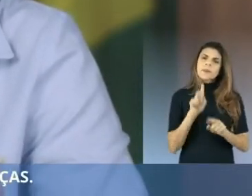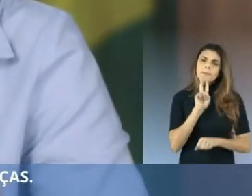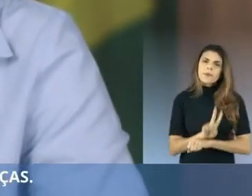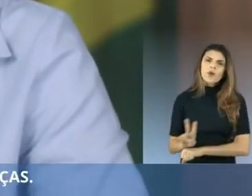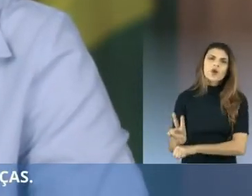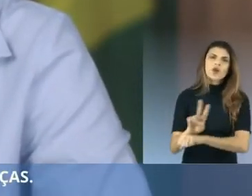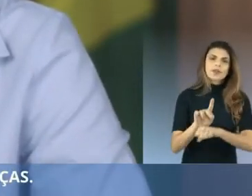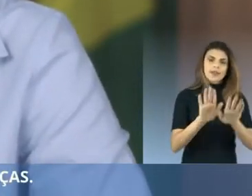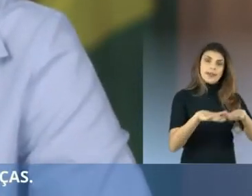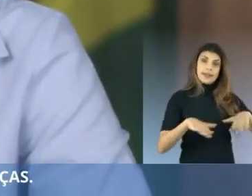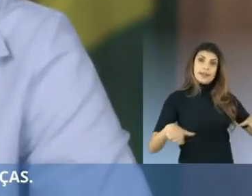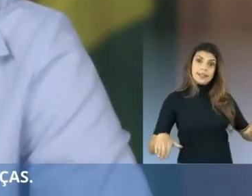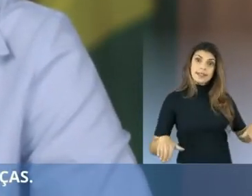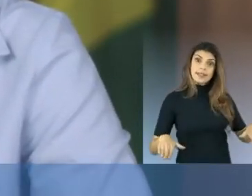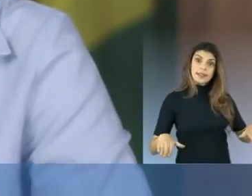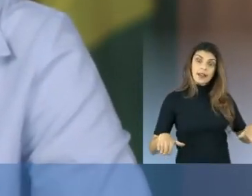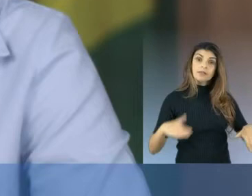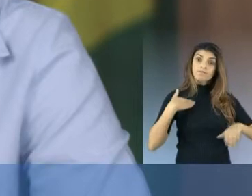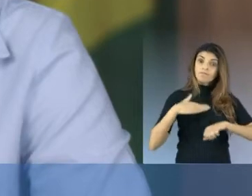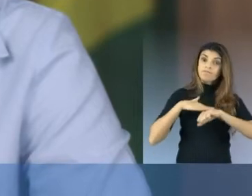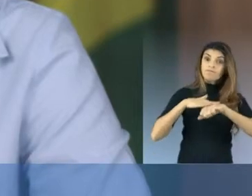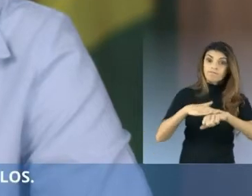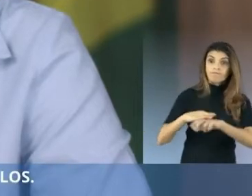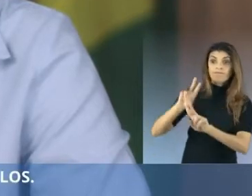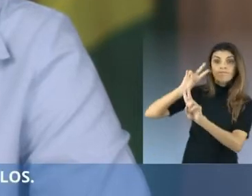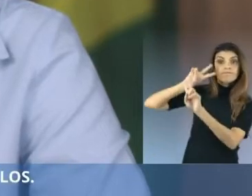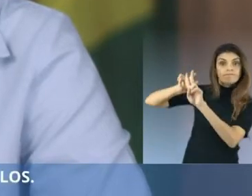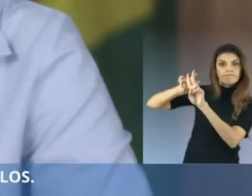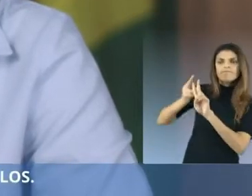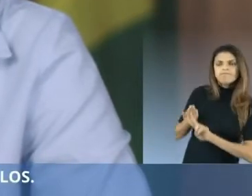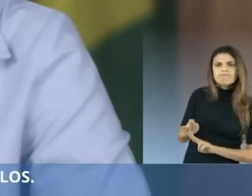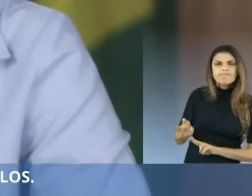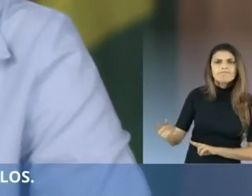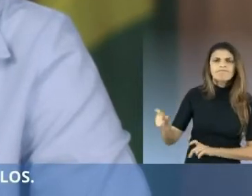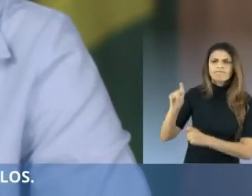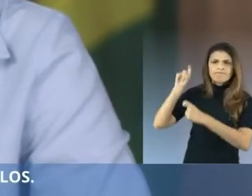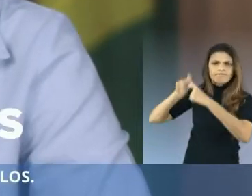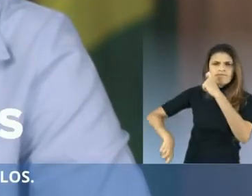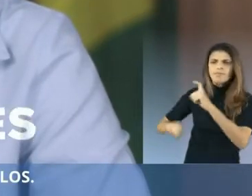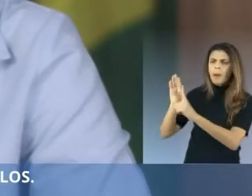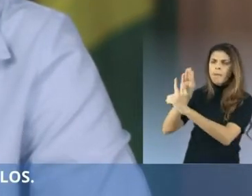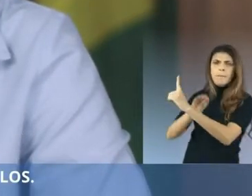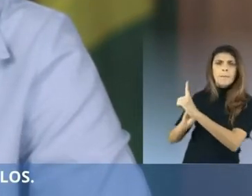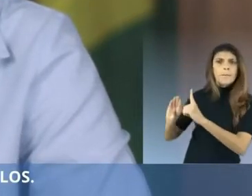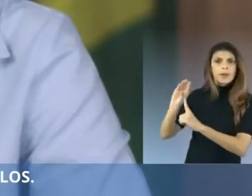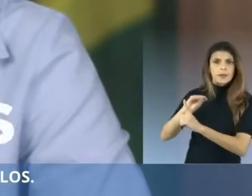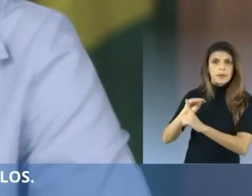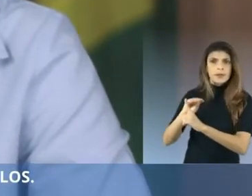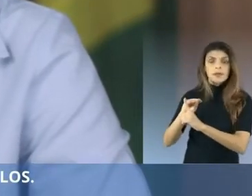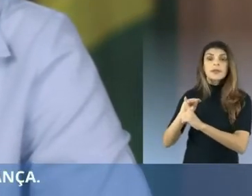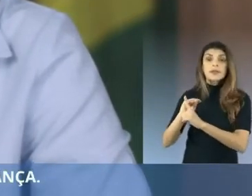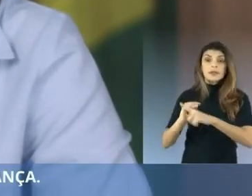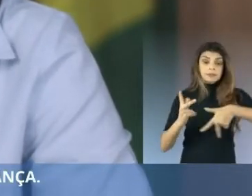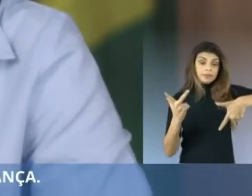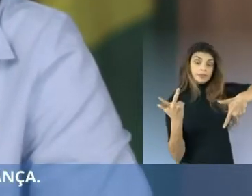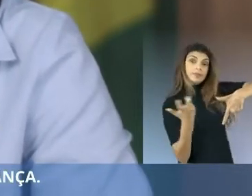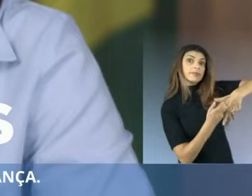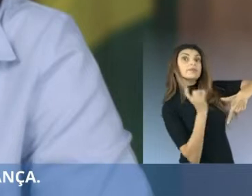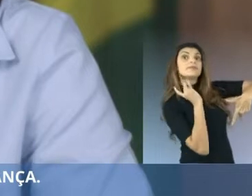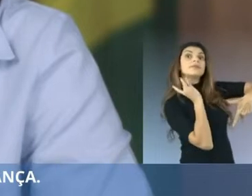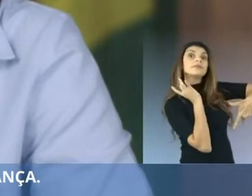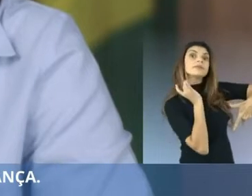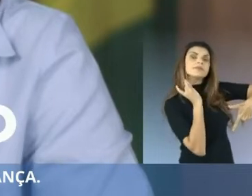proteger as nossas crianças. É como eu digo, cadeia. É pouco pra estupradores e pedófilos. A